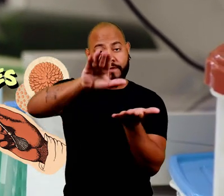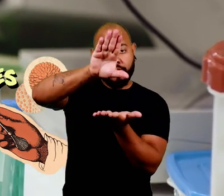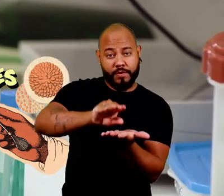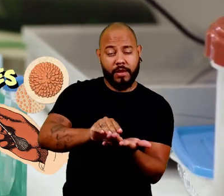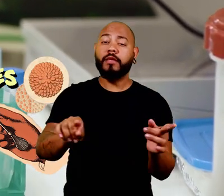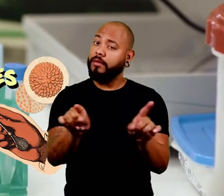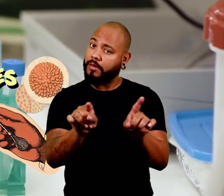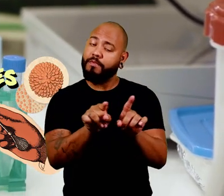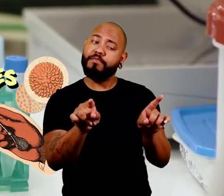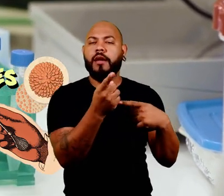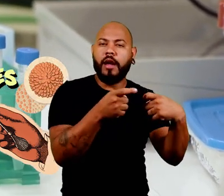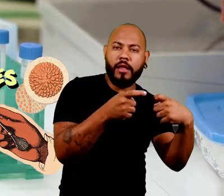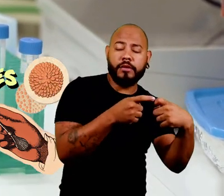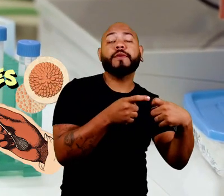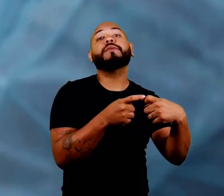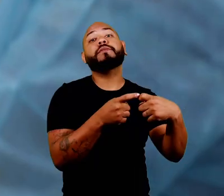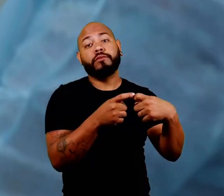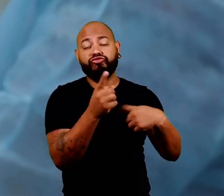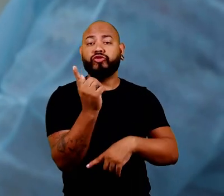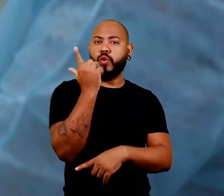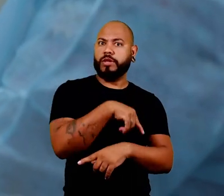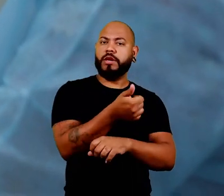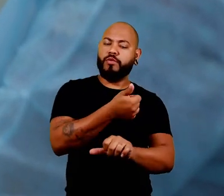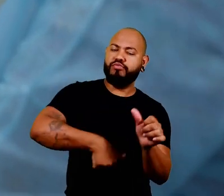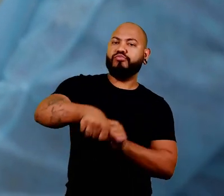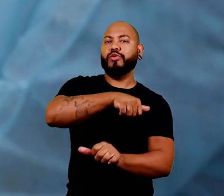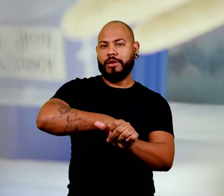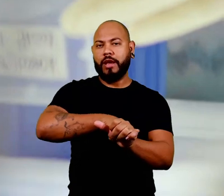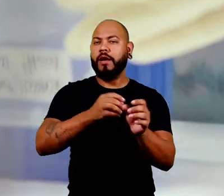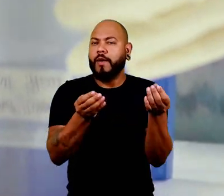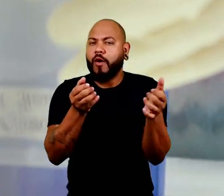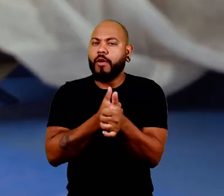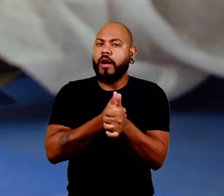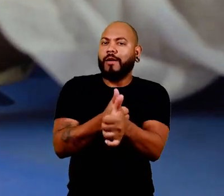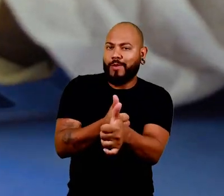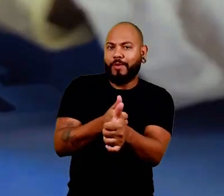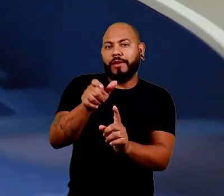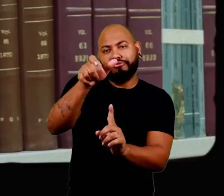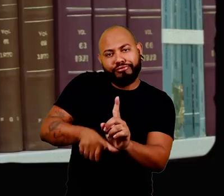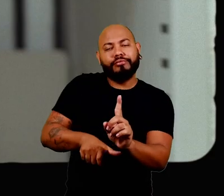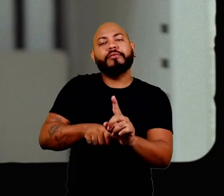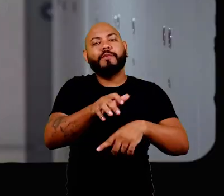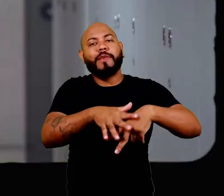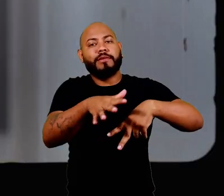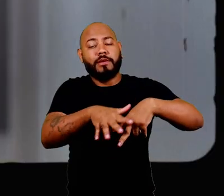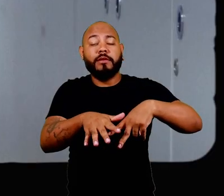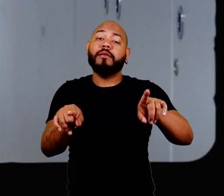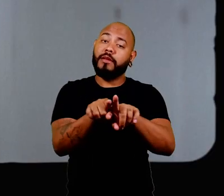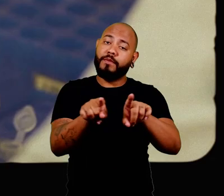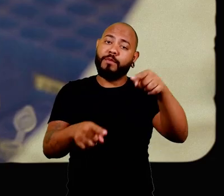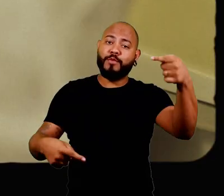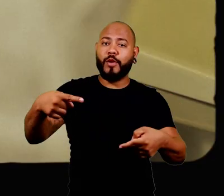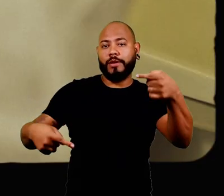fosforme e as questões sociais. E nós conseguimos mudar alguns aspectos no acompanhamento do paciente e também com